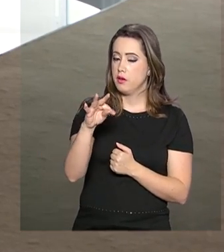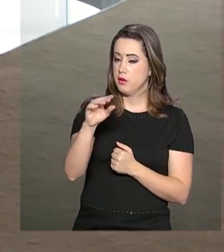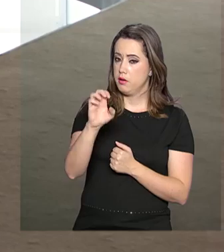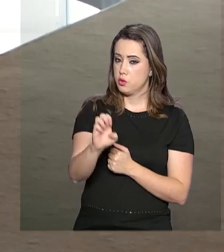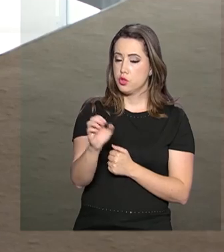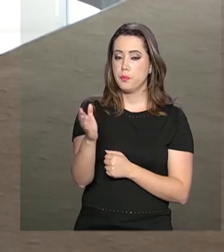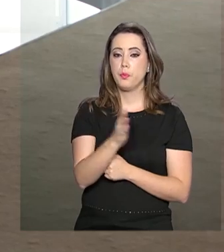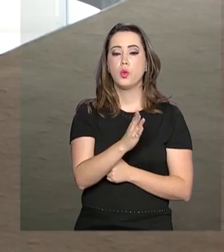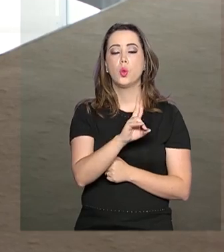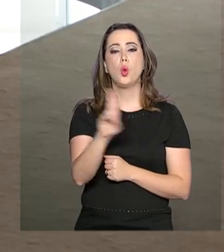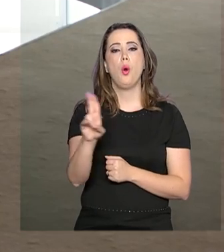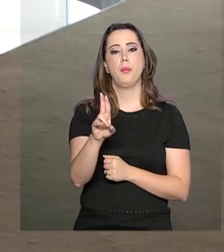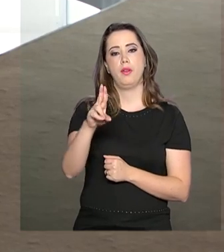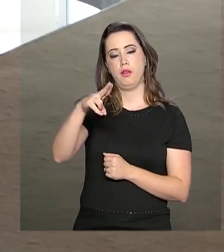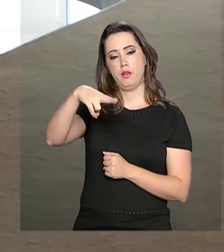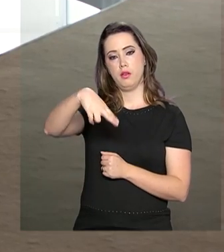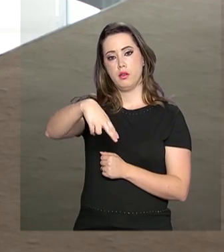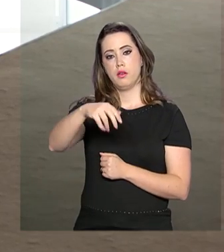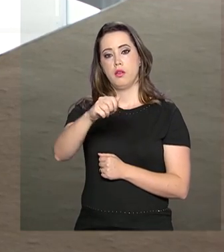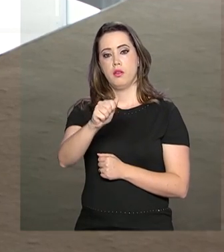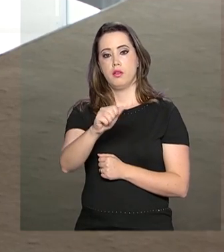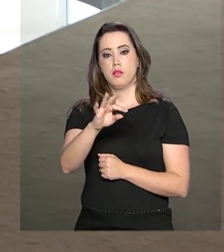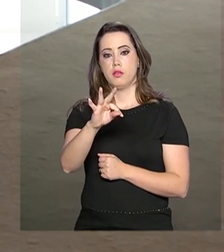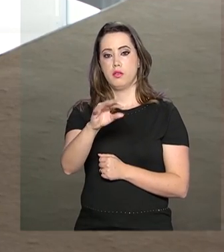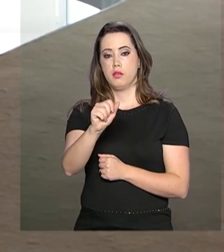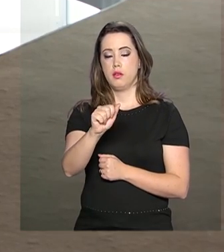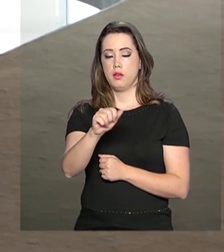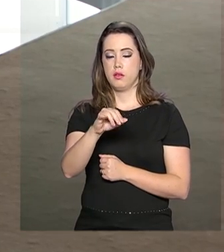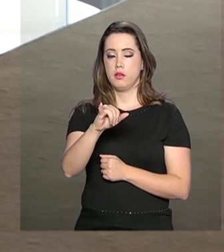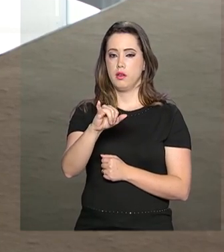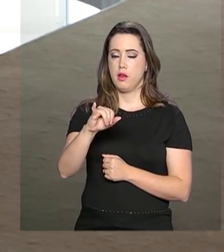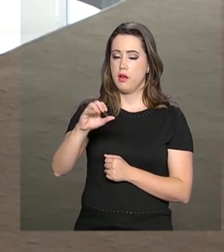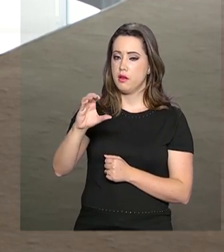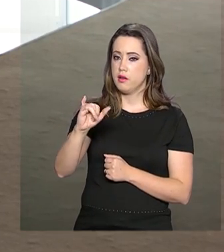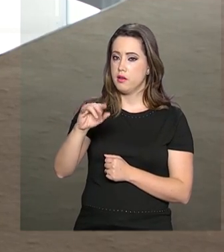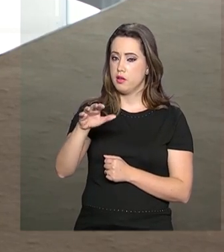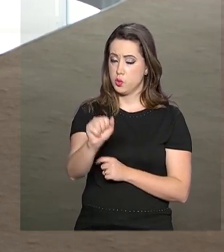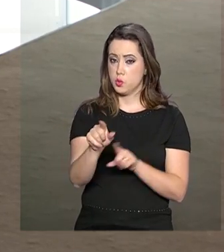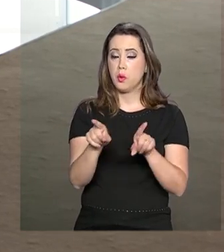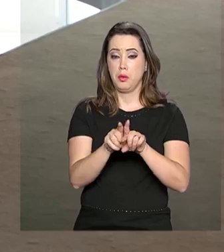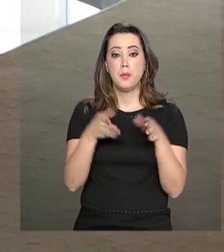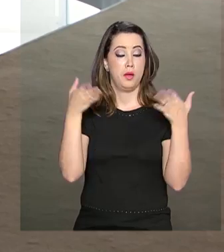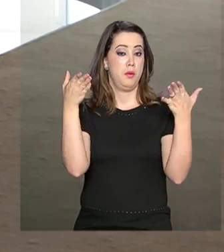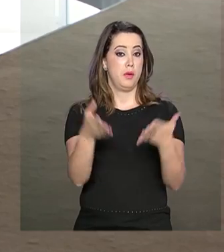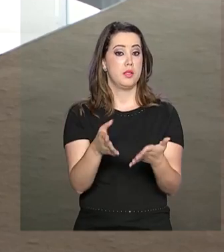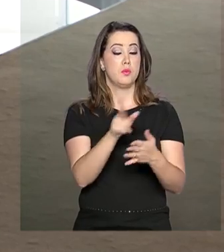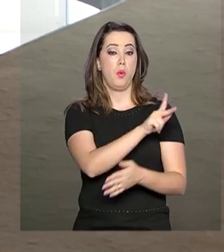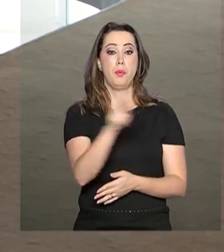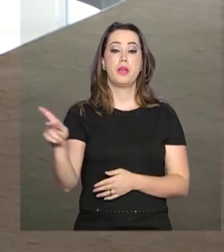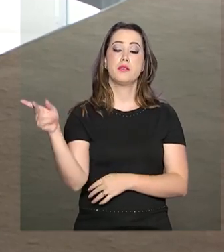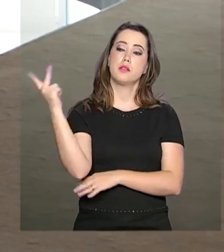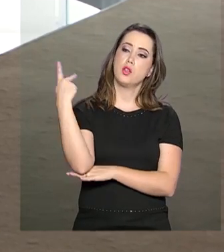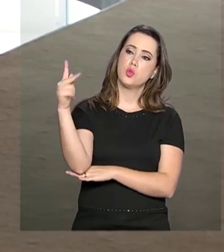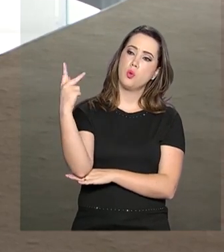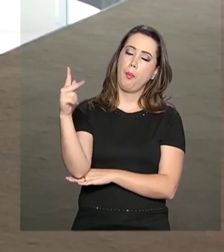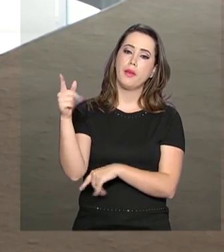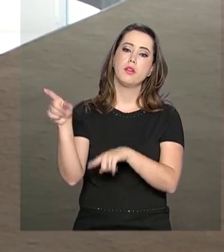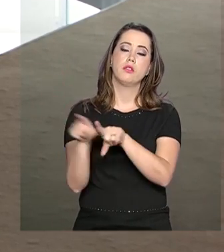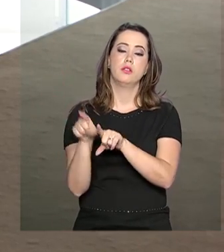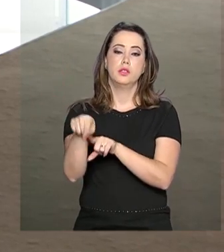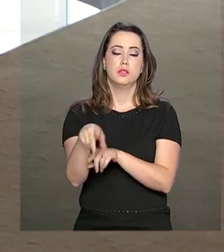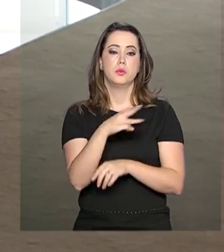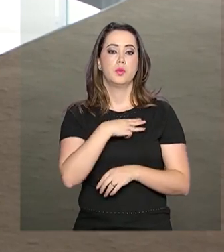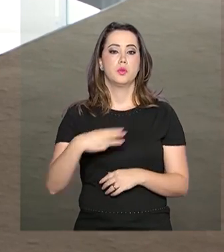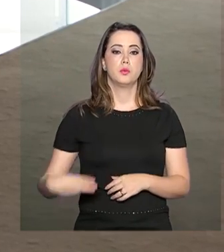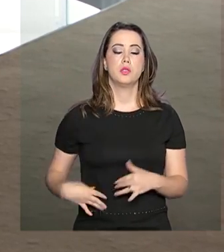participou dessa cerimônia de posse o presidente do Paraguai, Mário Abdo Benítez, e os ministros de Minas e Energia,